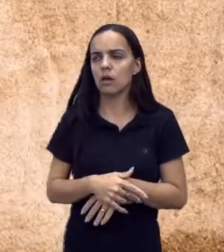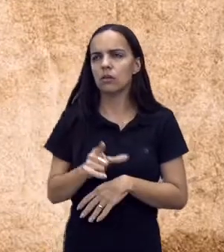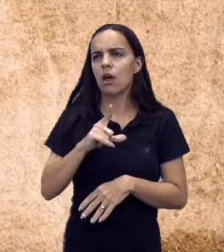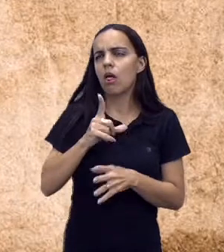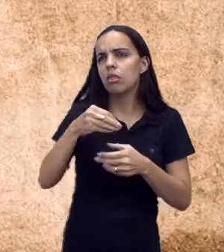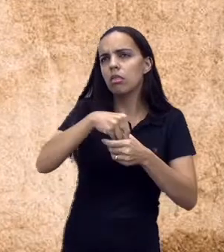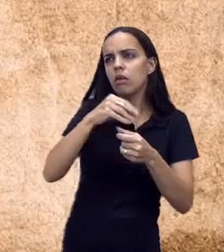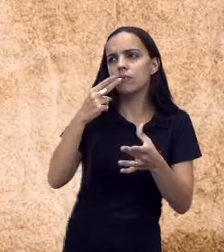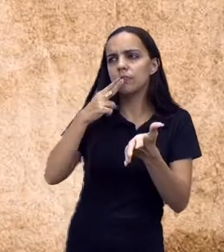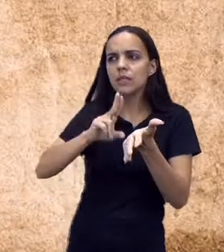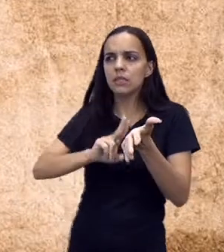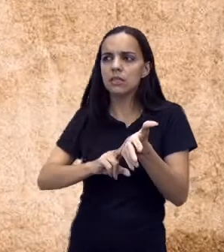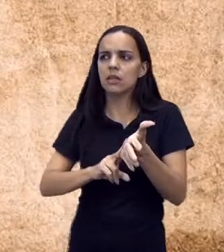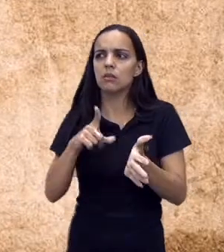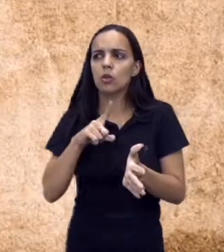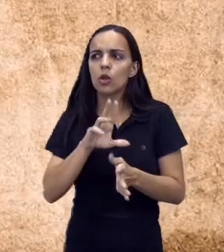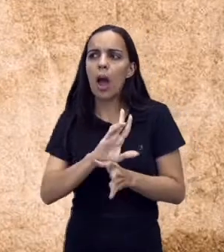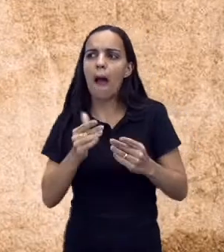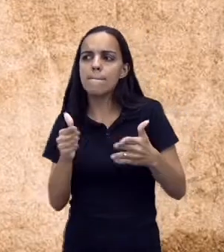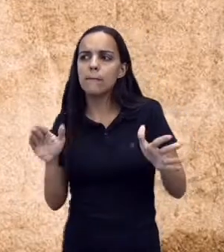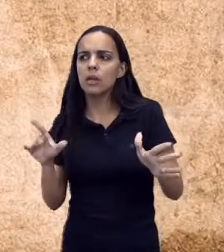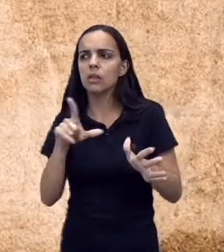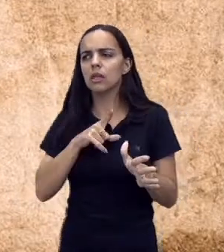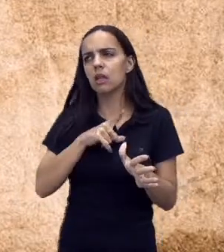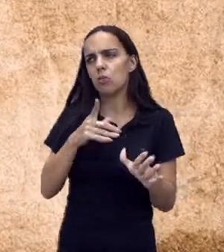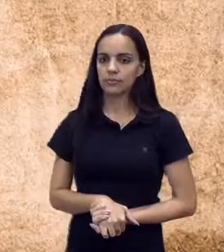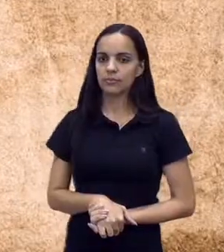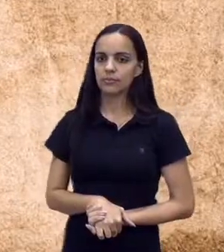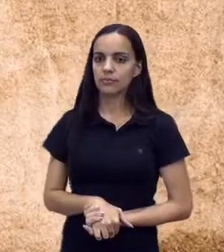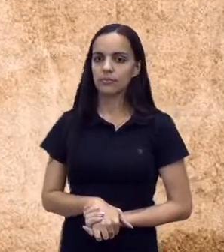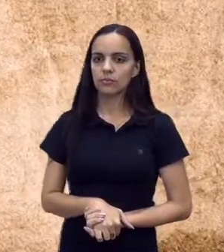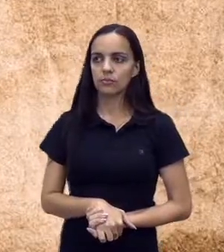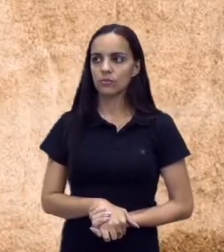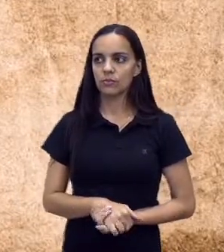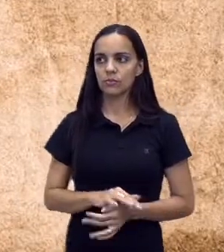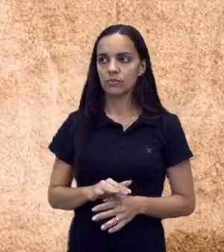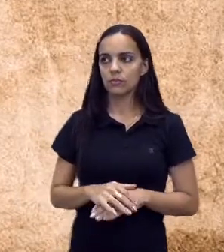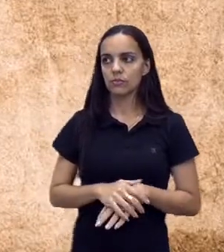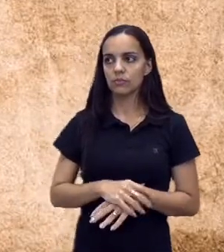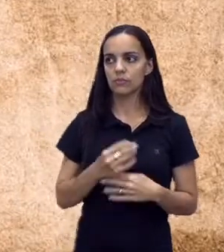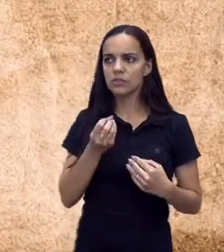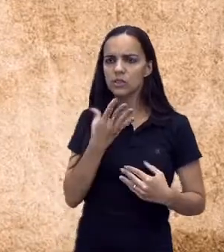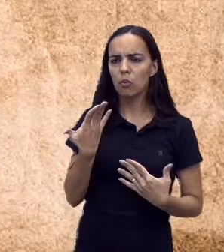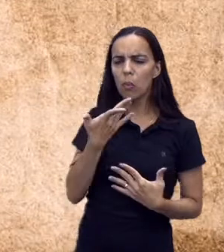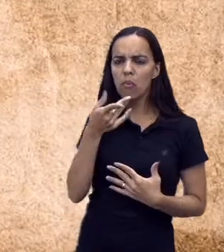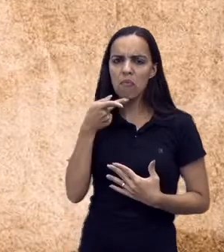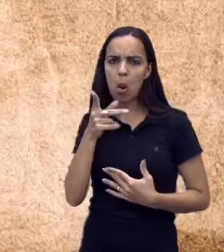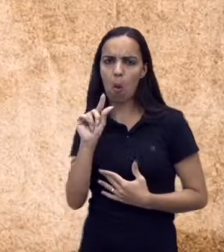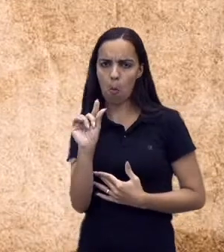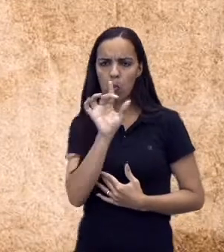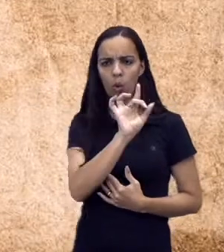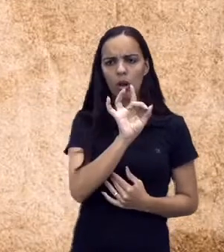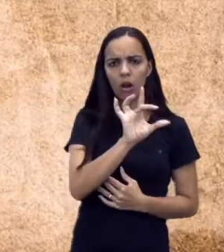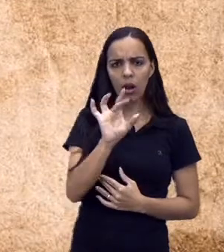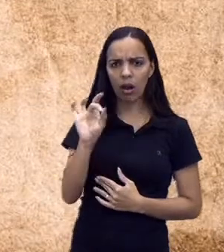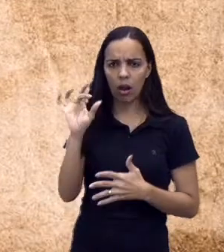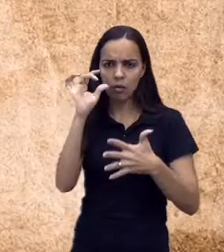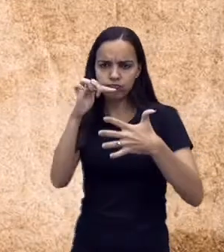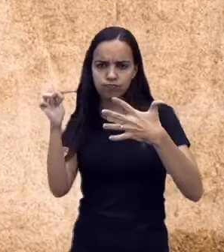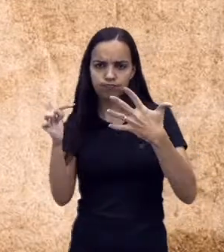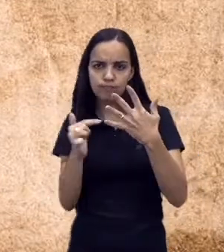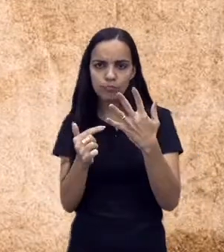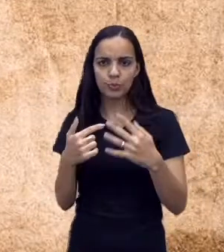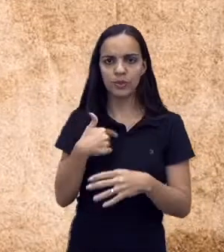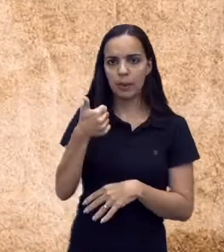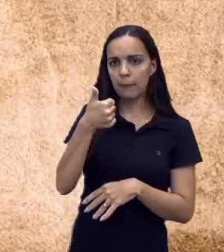cartas abertas, nós temos alguns tipos delas, né? Então eu vou falar brevemente um pouquinho de cada uma delas. A primeira